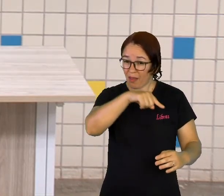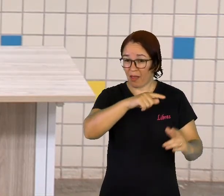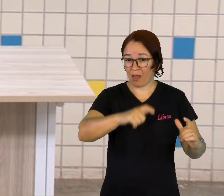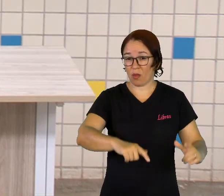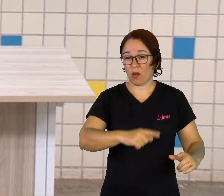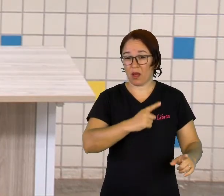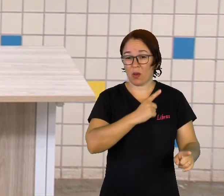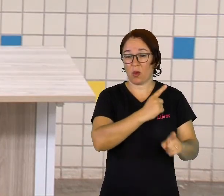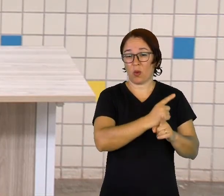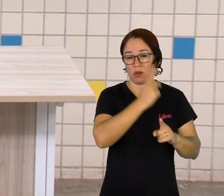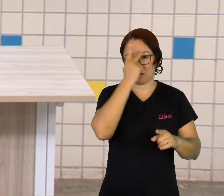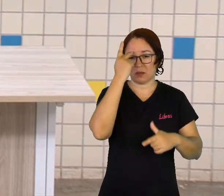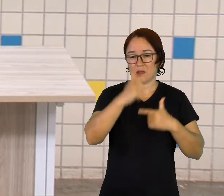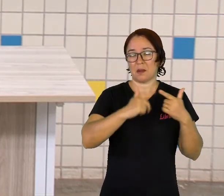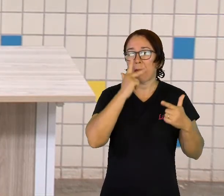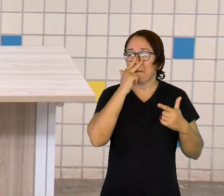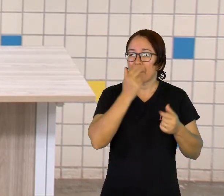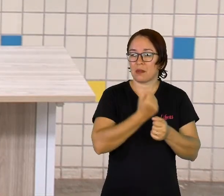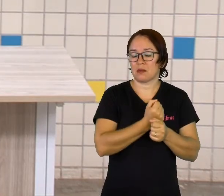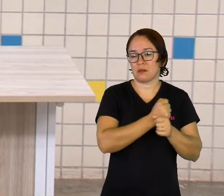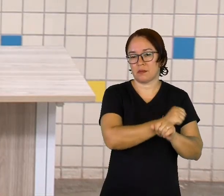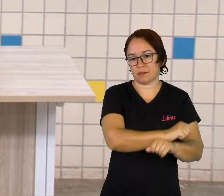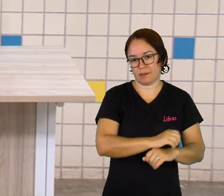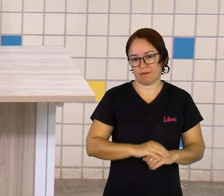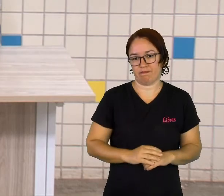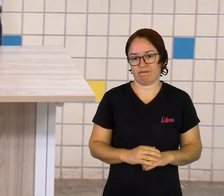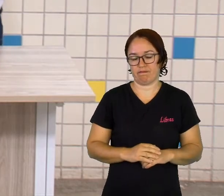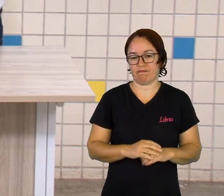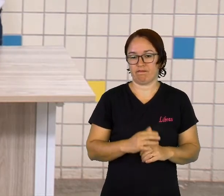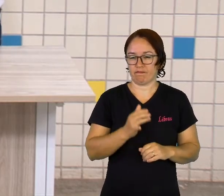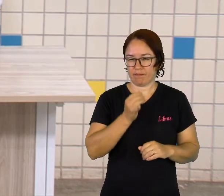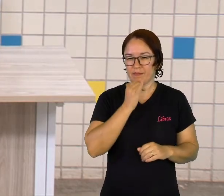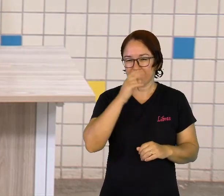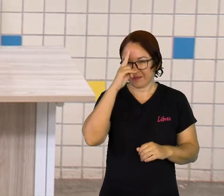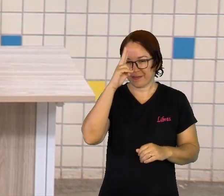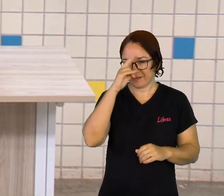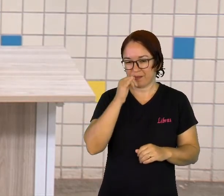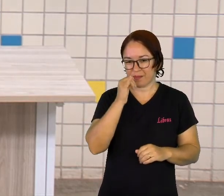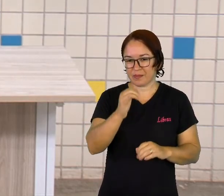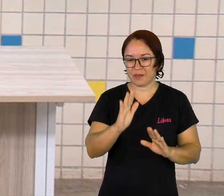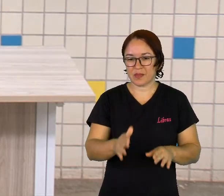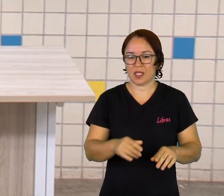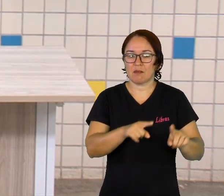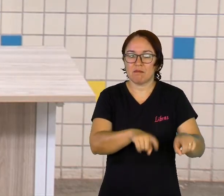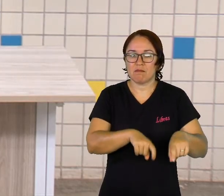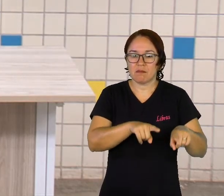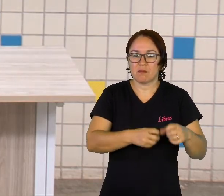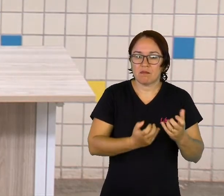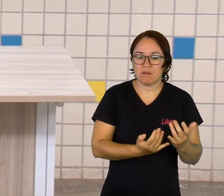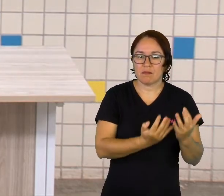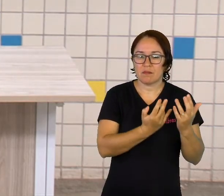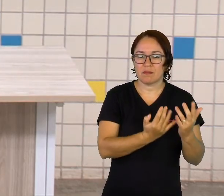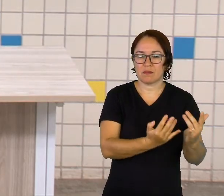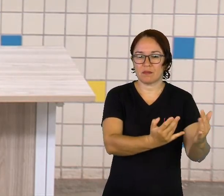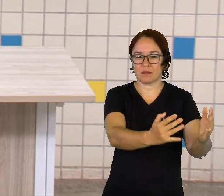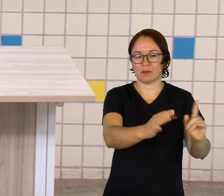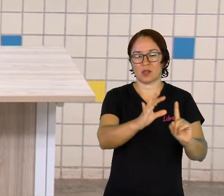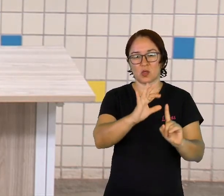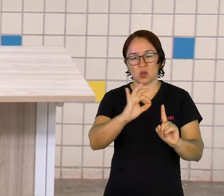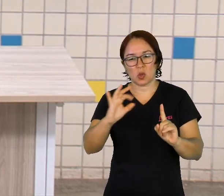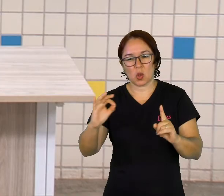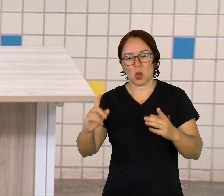Lembram que eu falei para vocês? As plantações de soja, milho, a